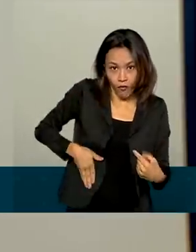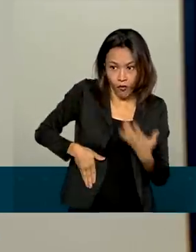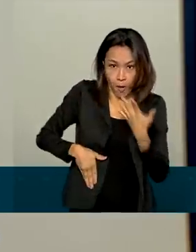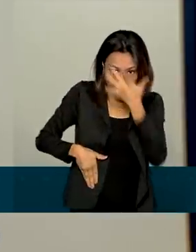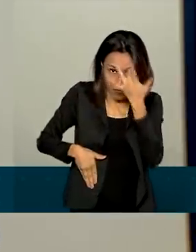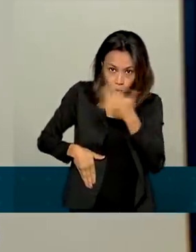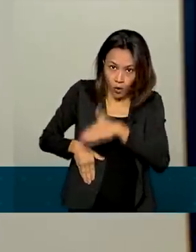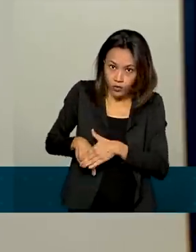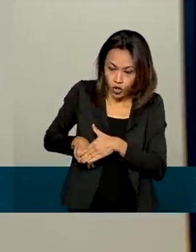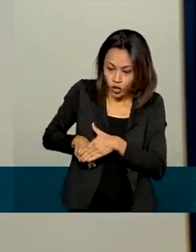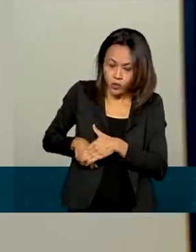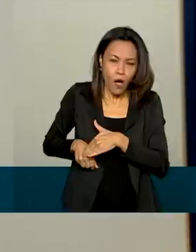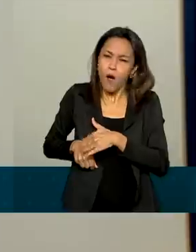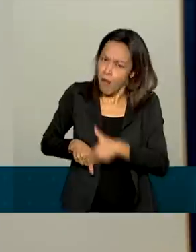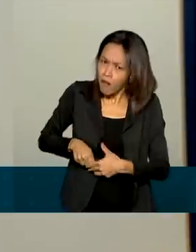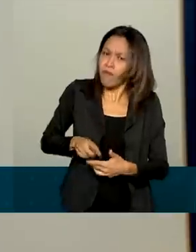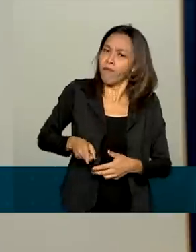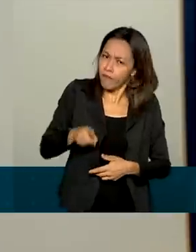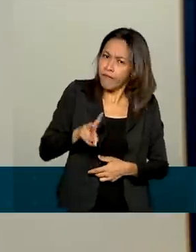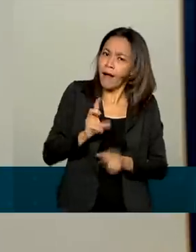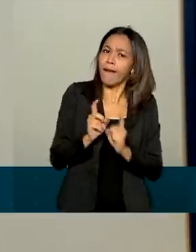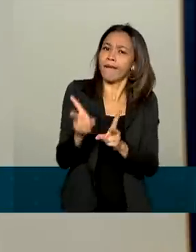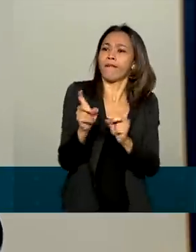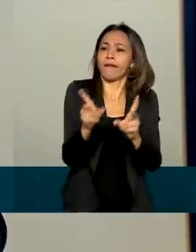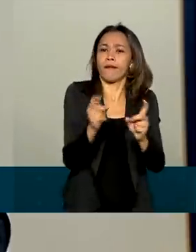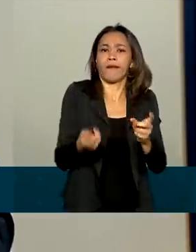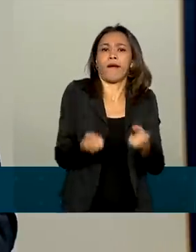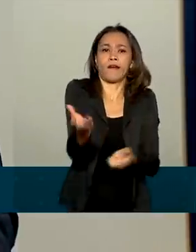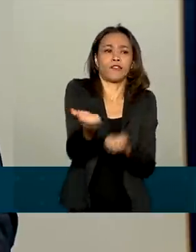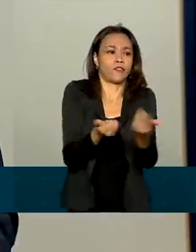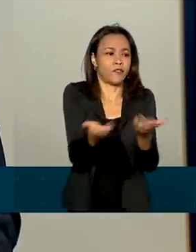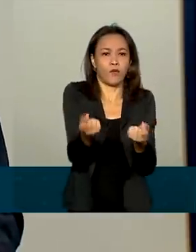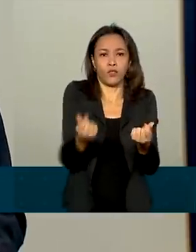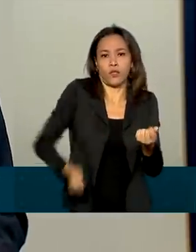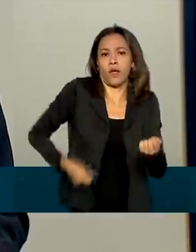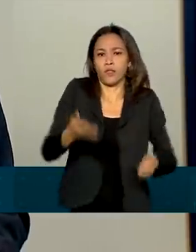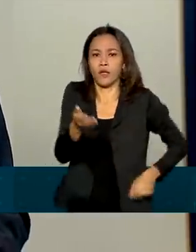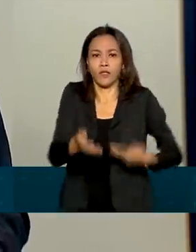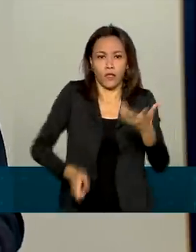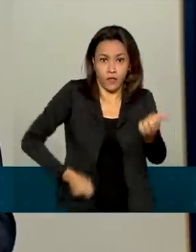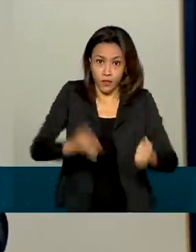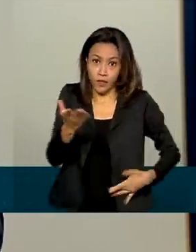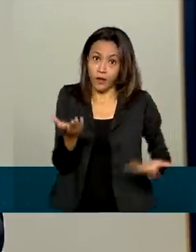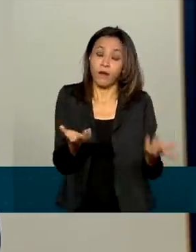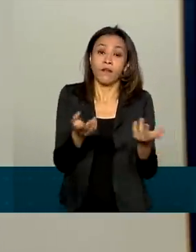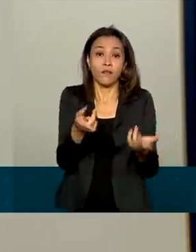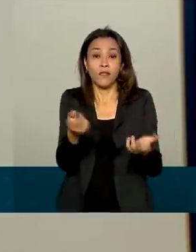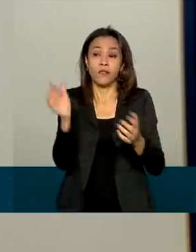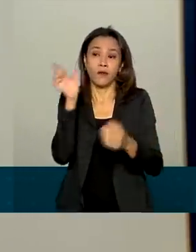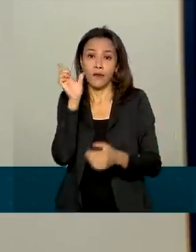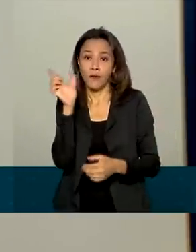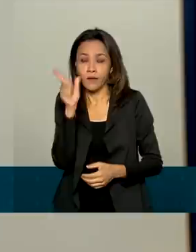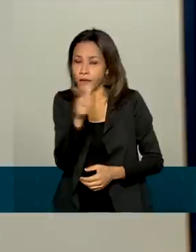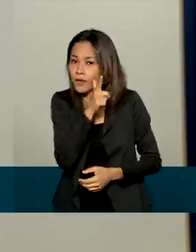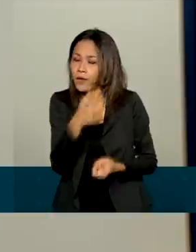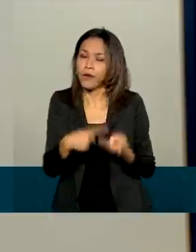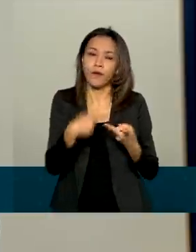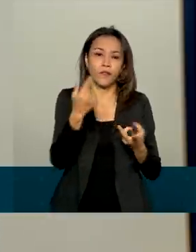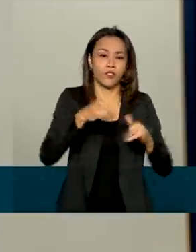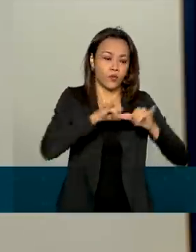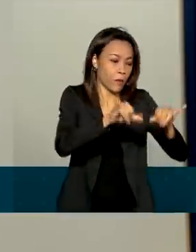porque ela vai gastar em algum lugar, seja no mercado, seja na lanchonete, seja numa